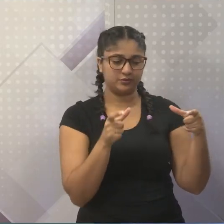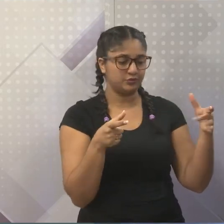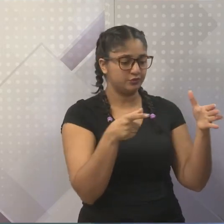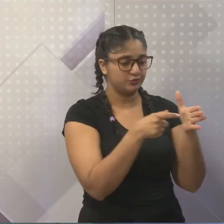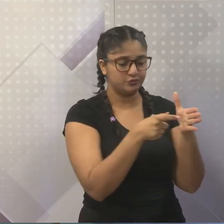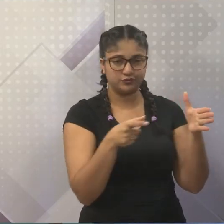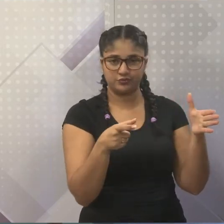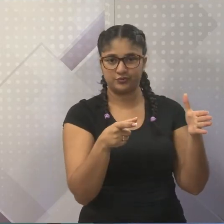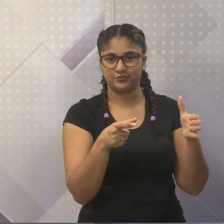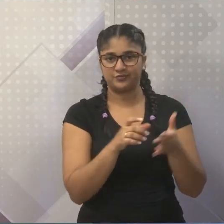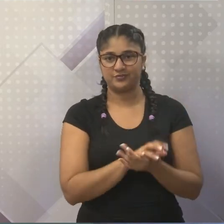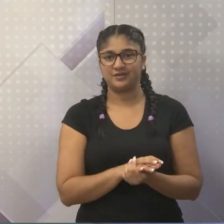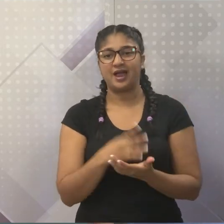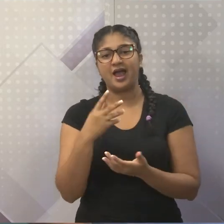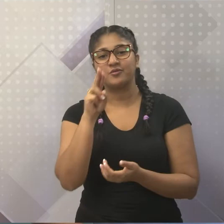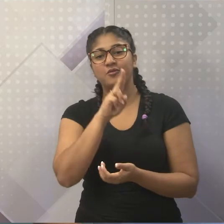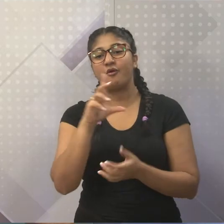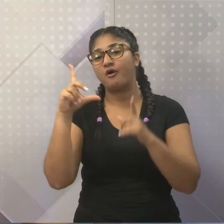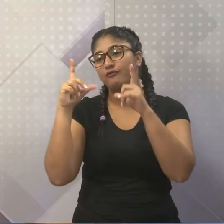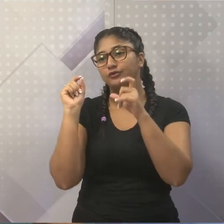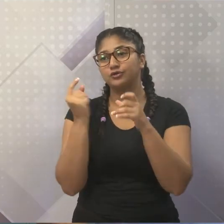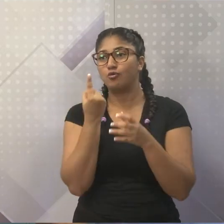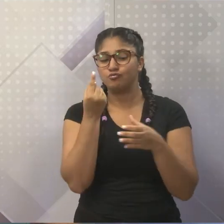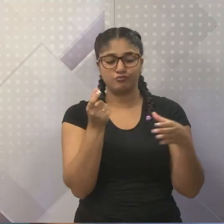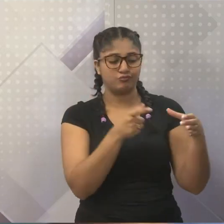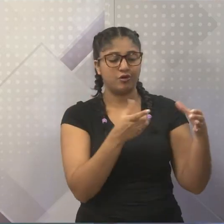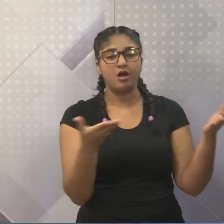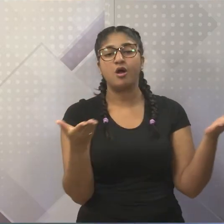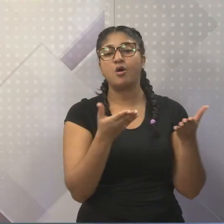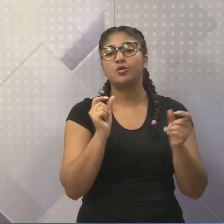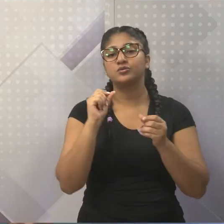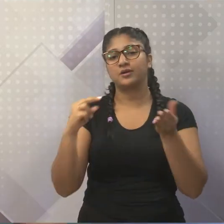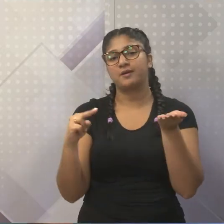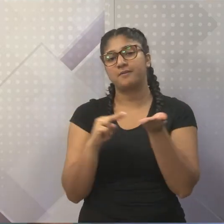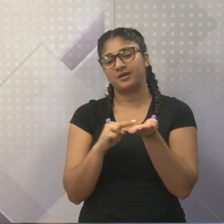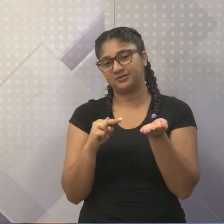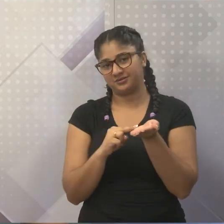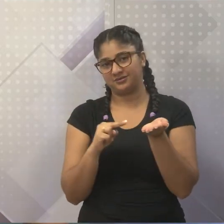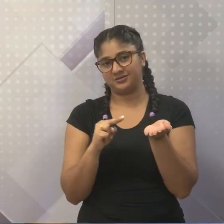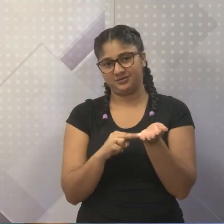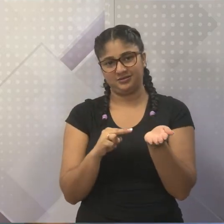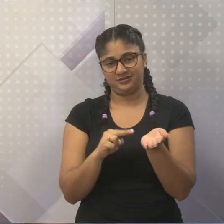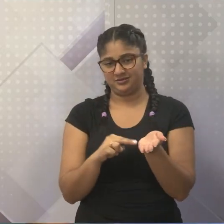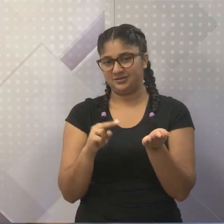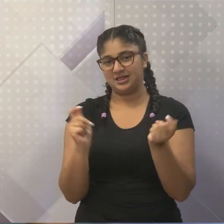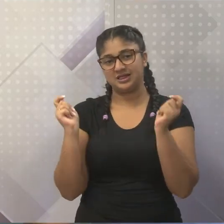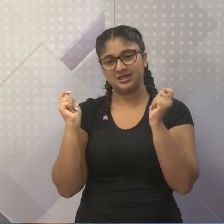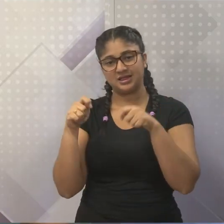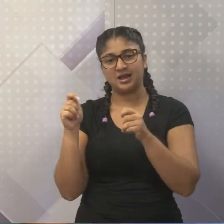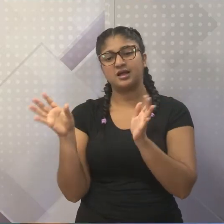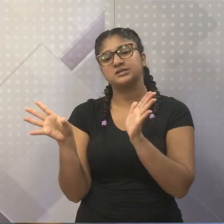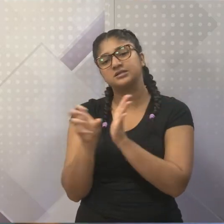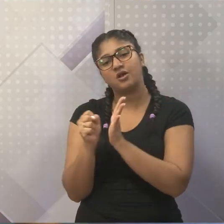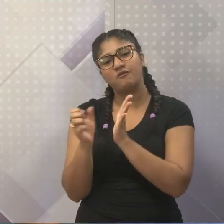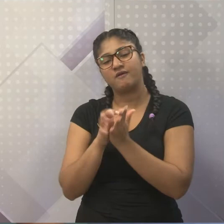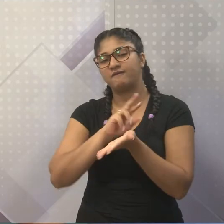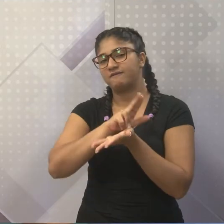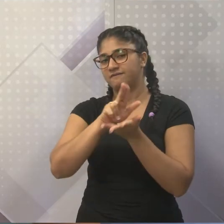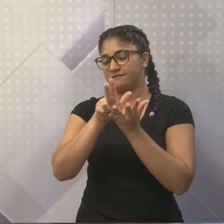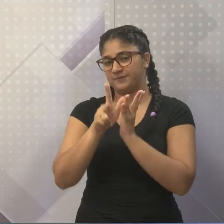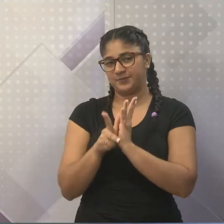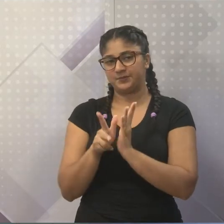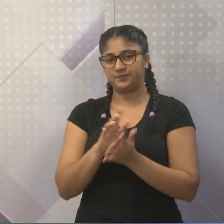preencheu o disquete, né? Exato. Hoje você tem um pendrive que guarda milhões de gigas. Ora, gente, a